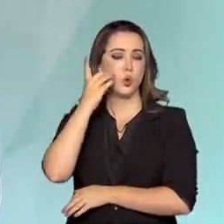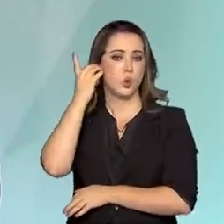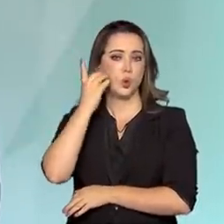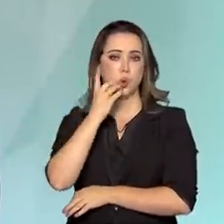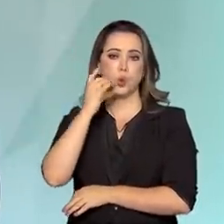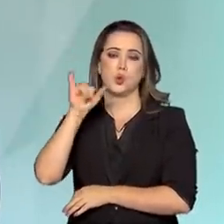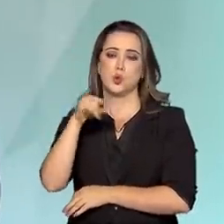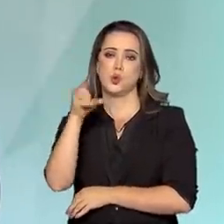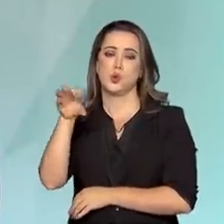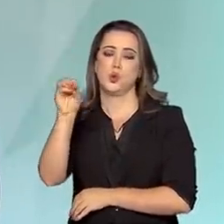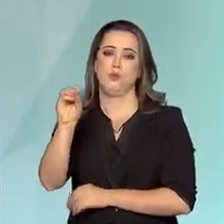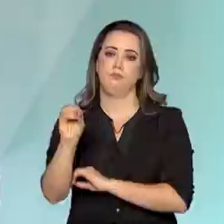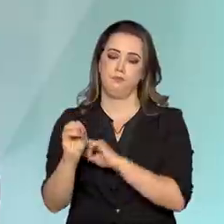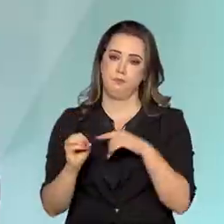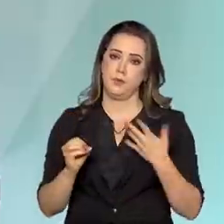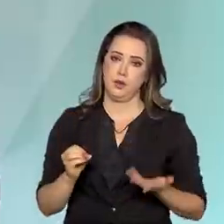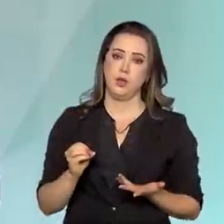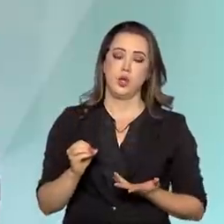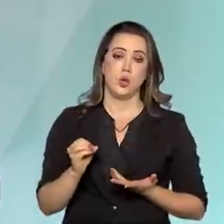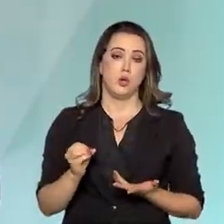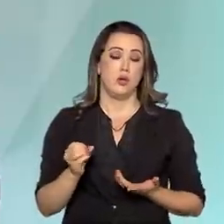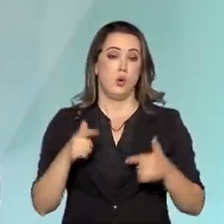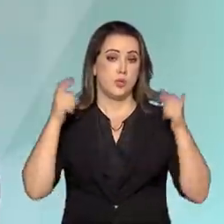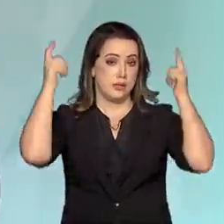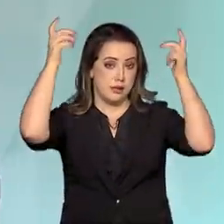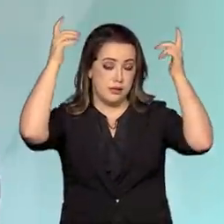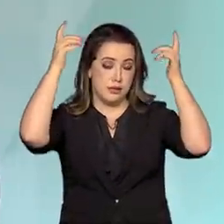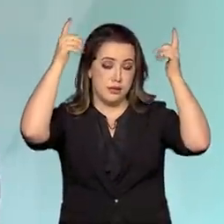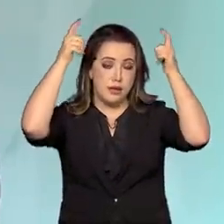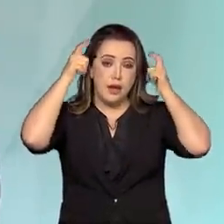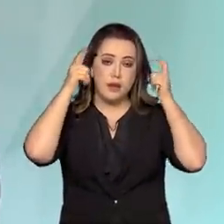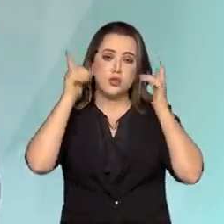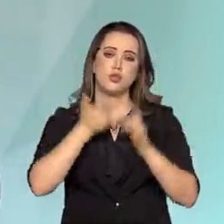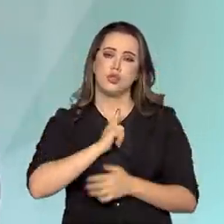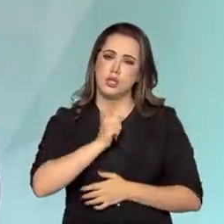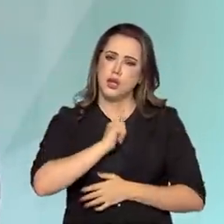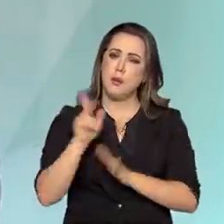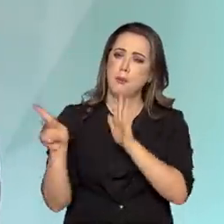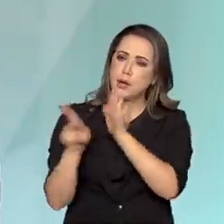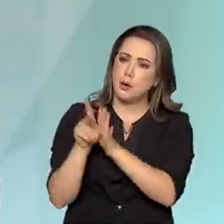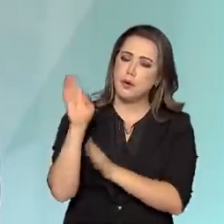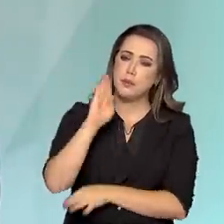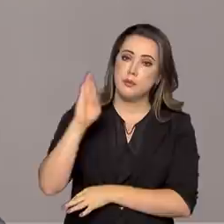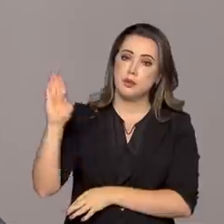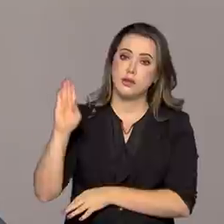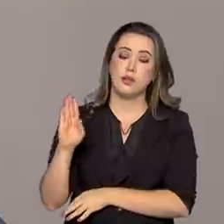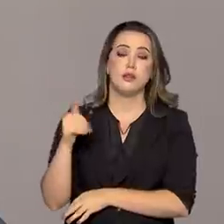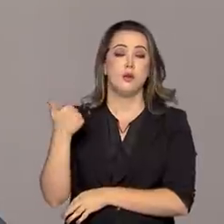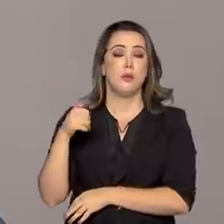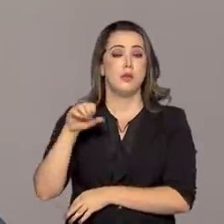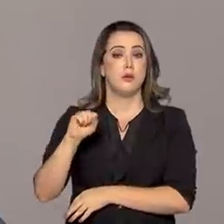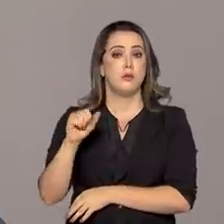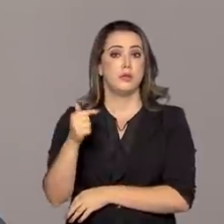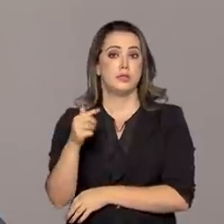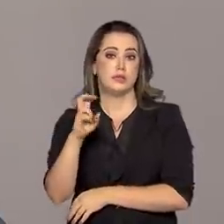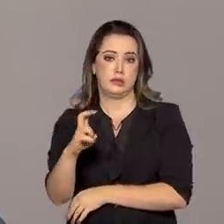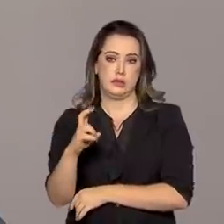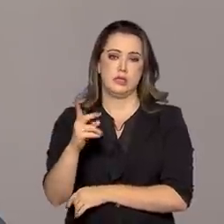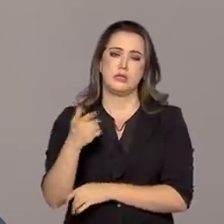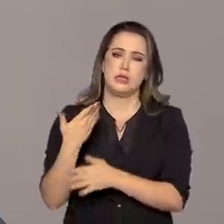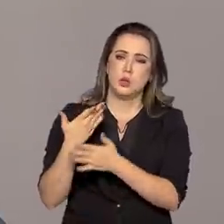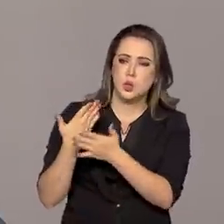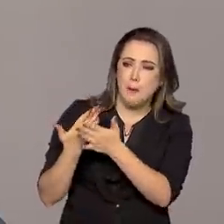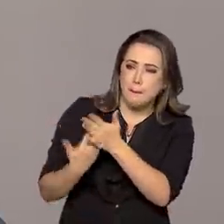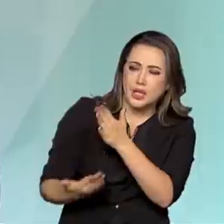bibliotecas e como em 1755 o acervo anterior foi perdido, que era a Livraria Real,